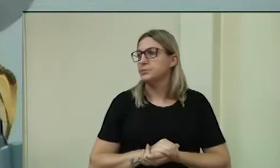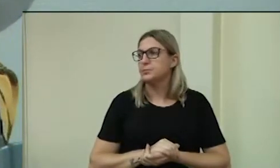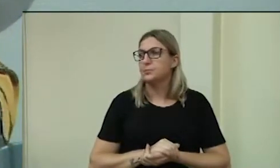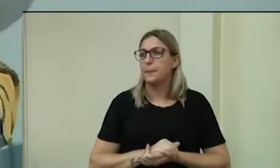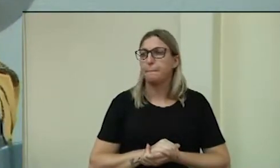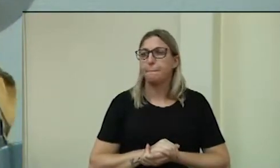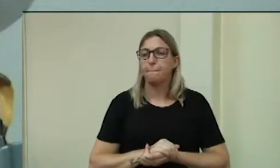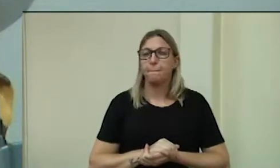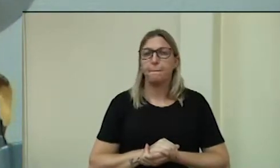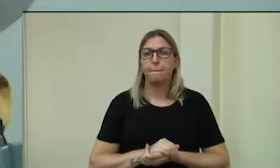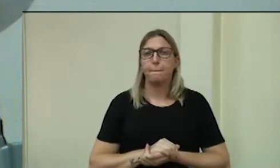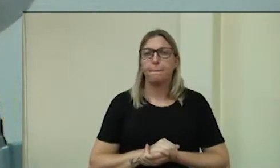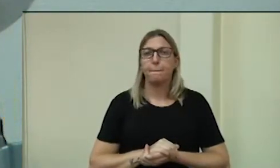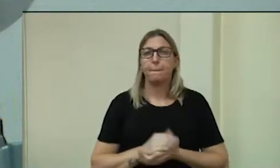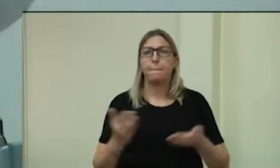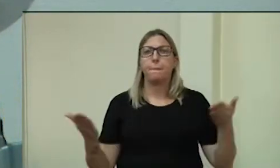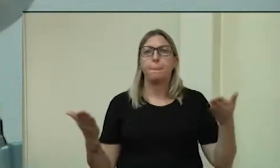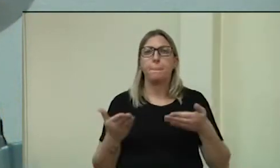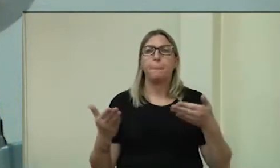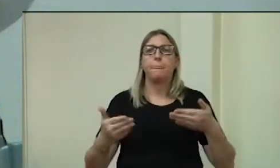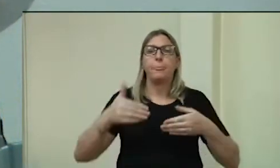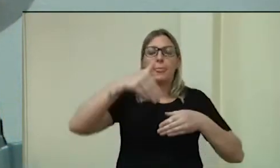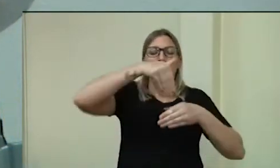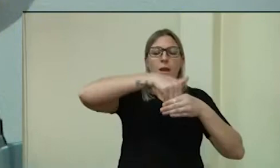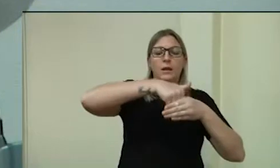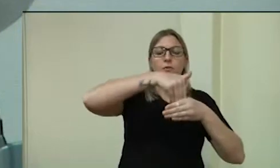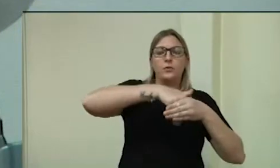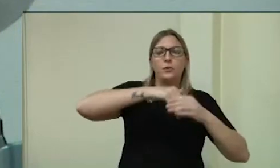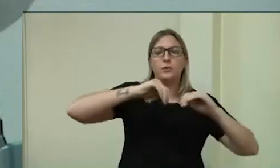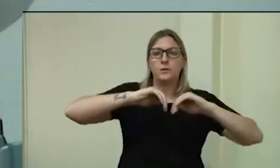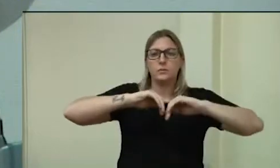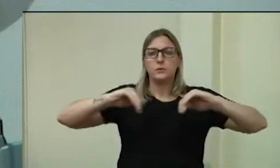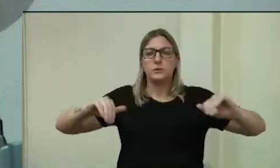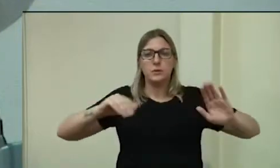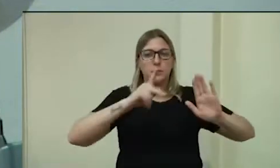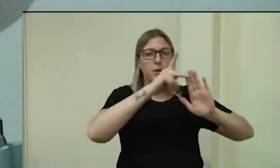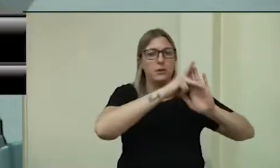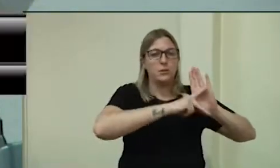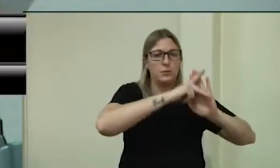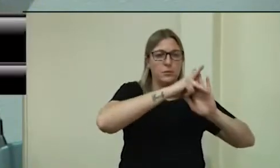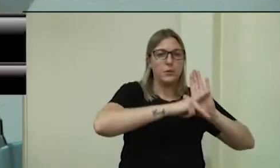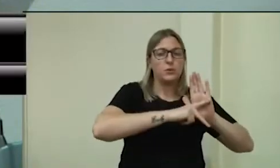Fazendo a votação em separado, então, dos projetos